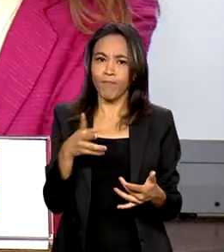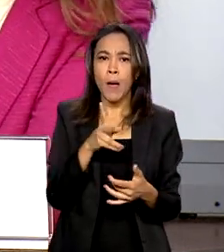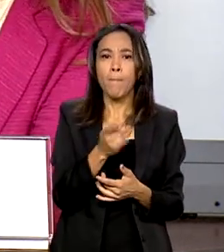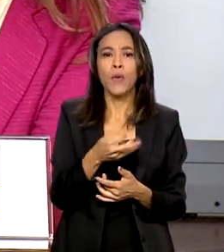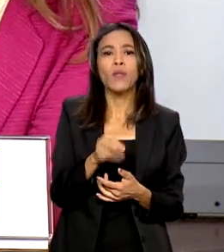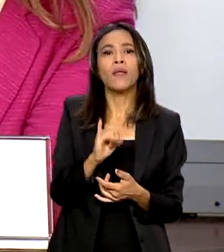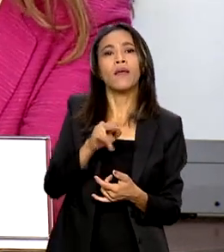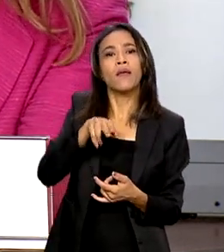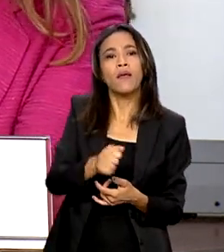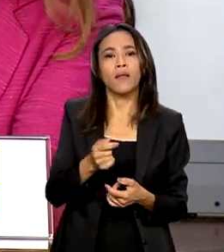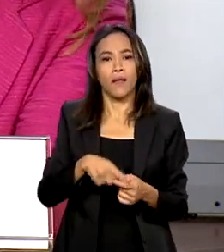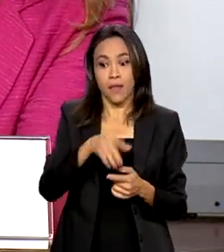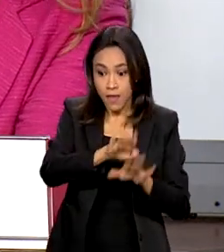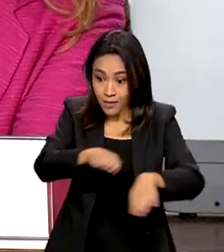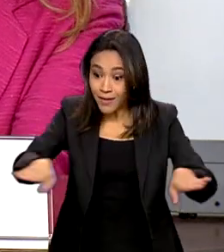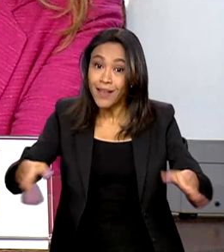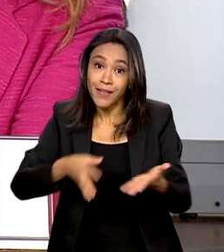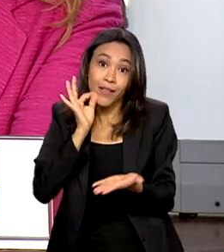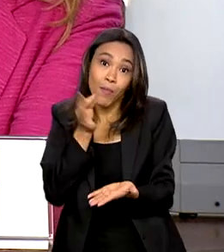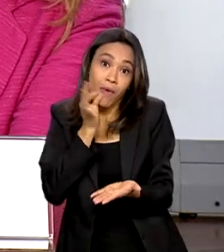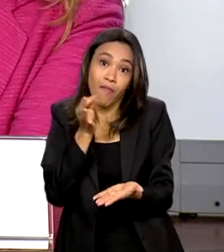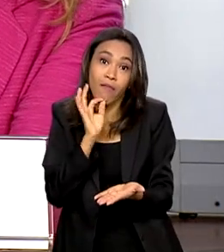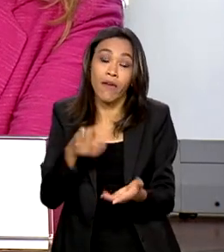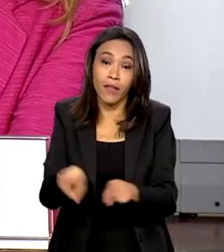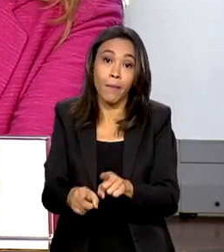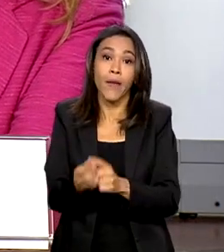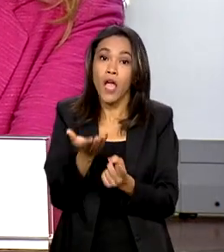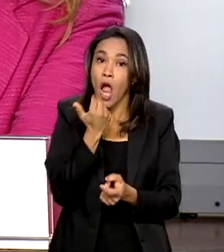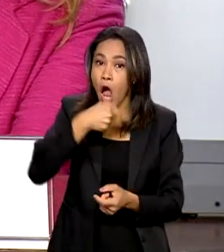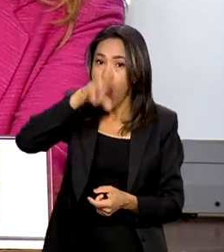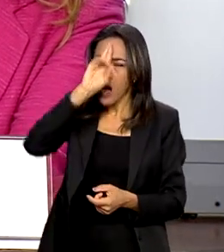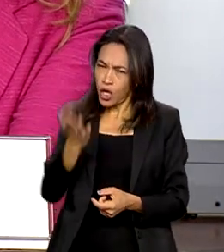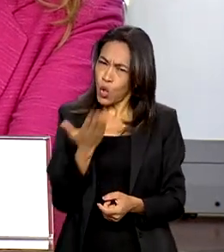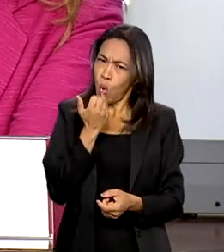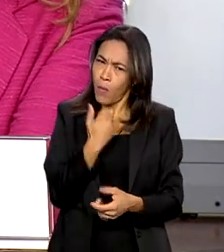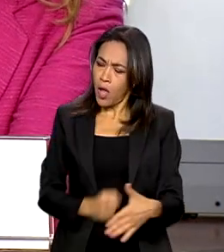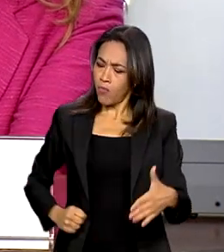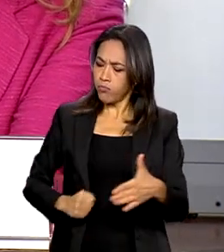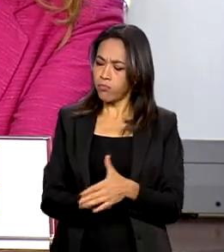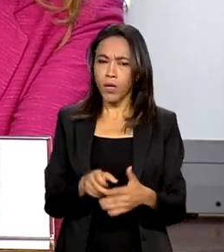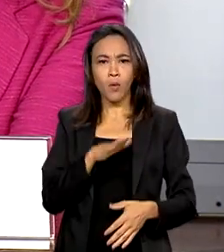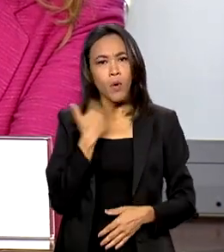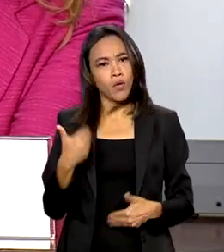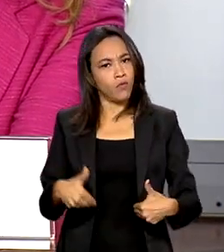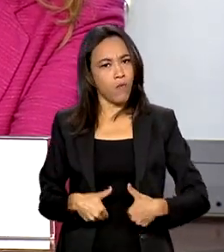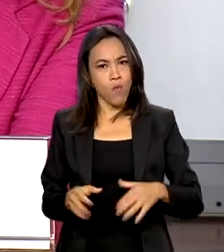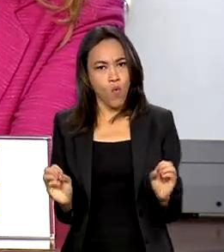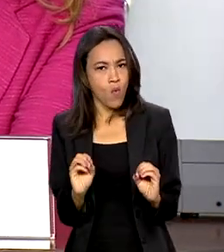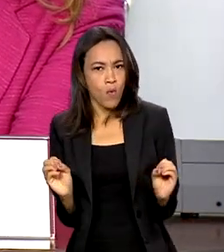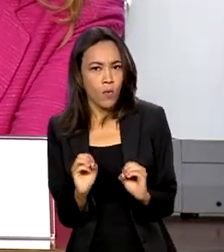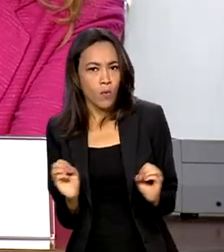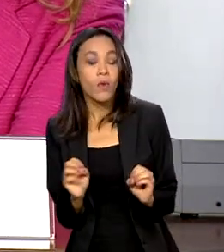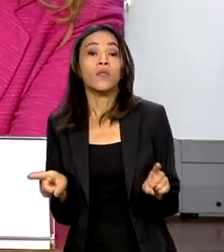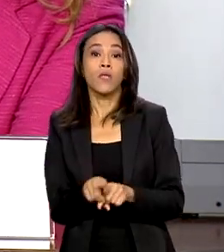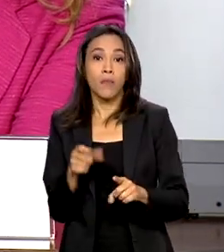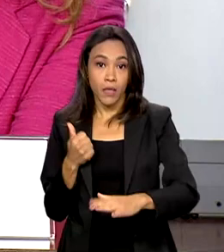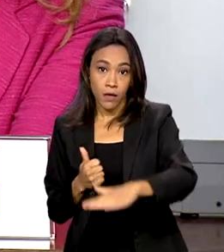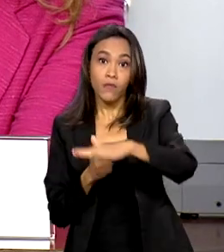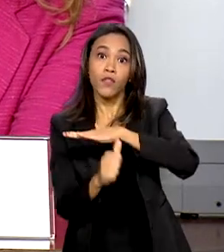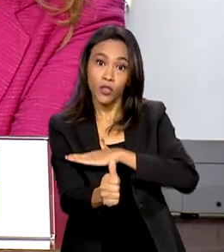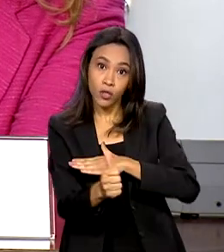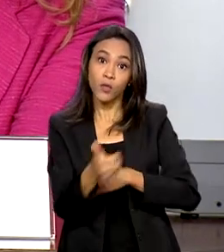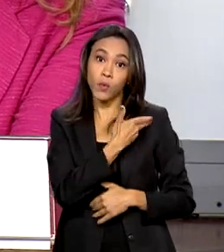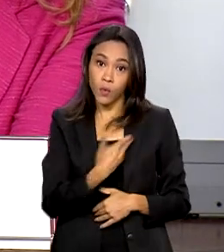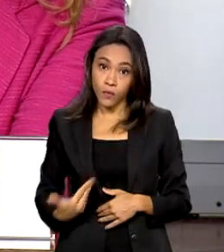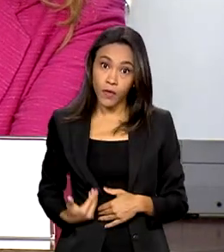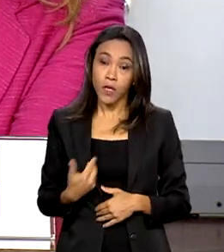crianças possam tomar café, almoçar e jantar e comer o suficiente para não morrer de fome. Está investindo para ajudar o